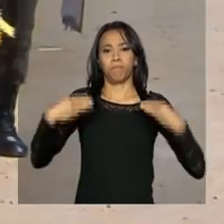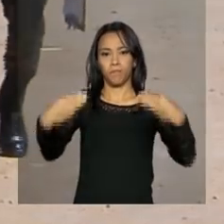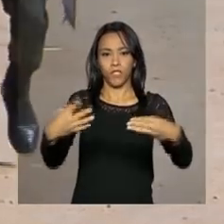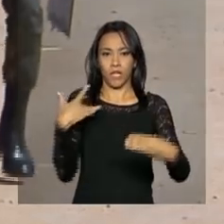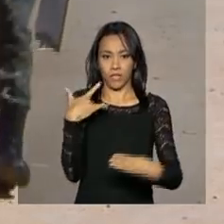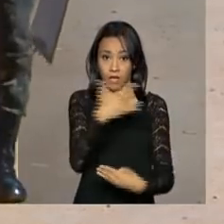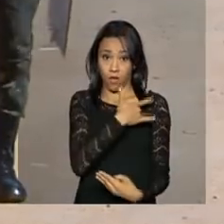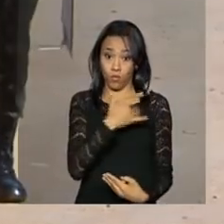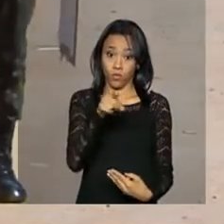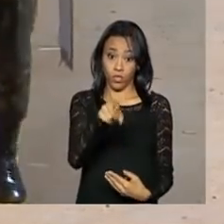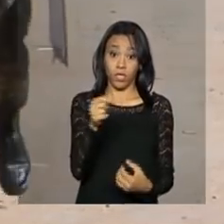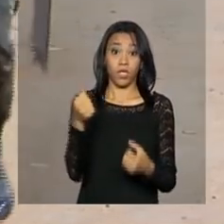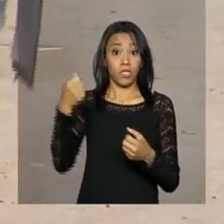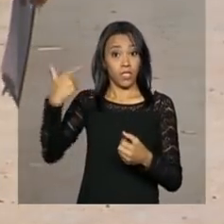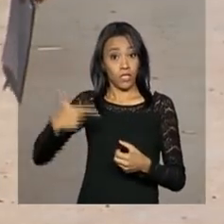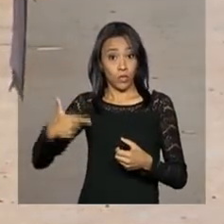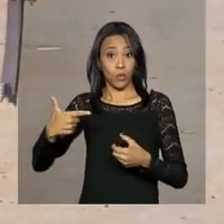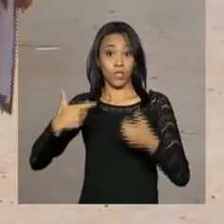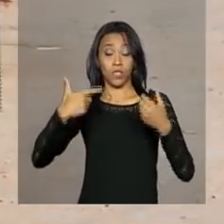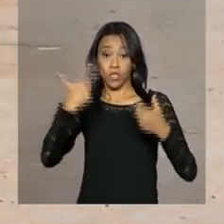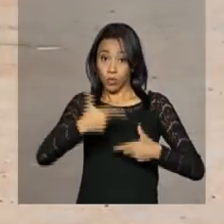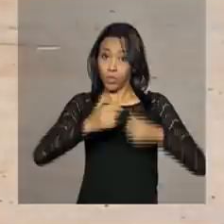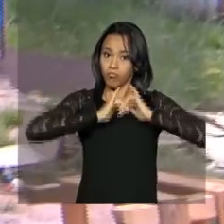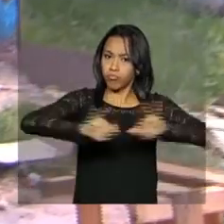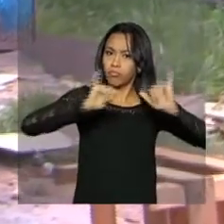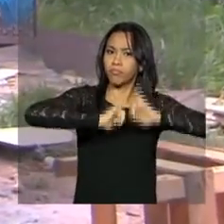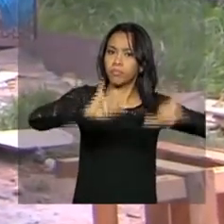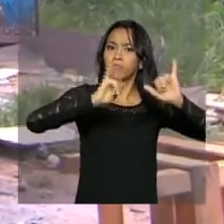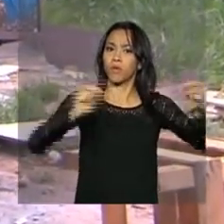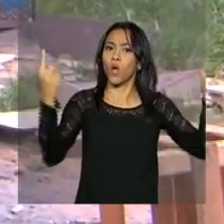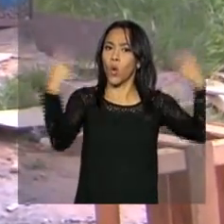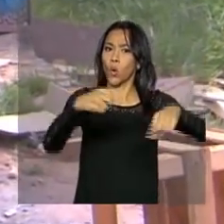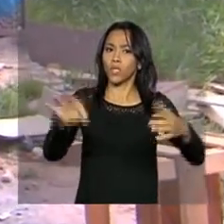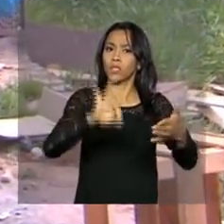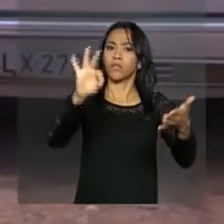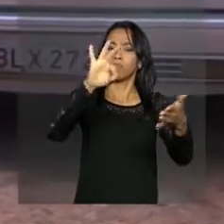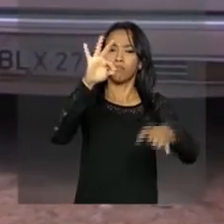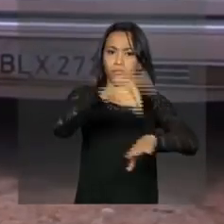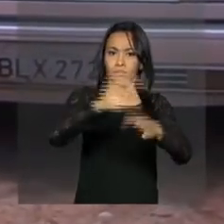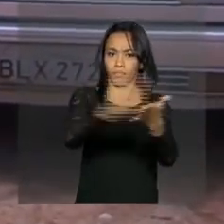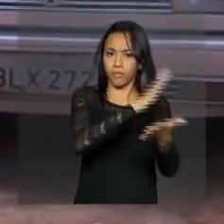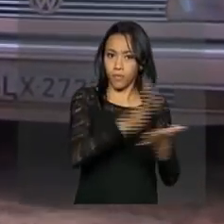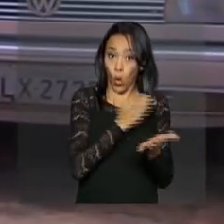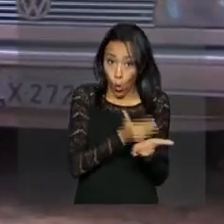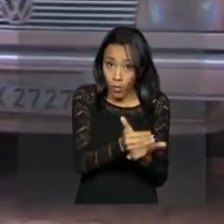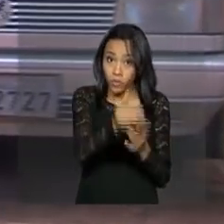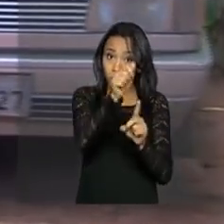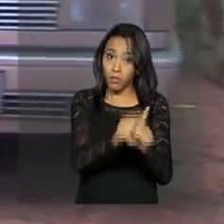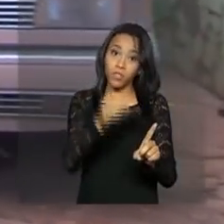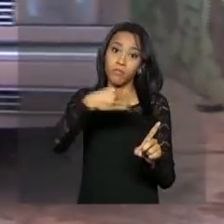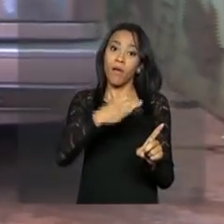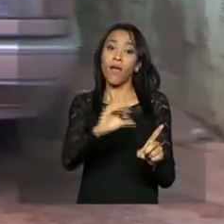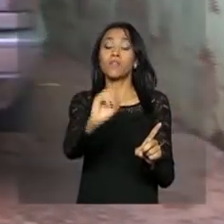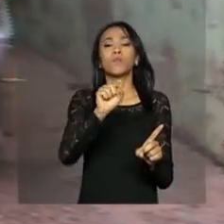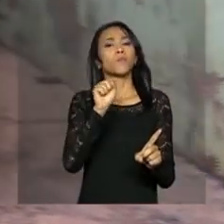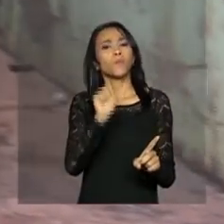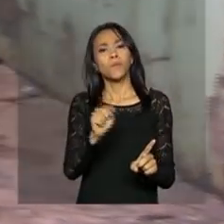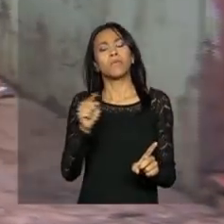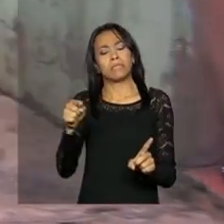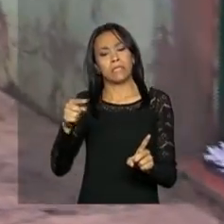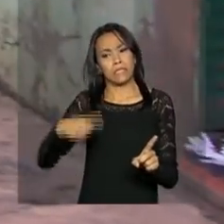Na segunda parte da campanha contra o Aedes aegypti, iniciada em março, as equipes de combate ao mosquito